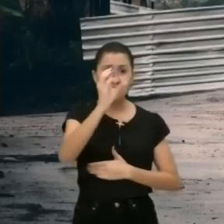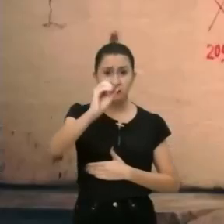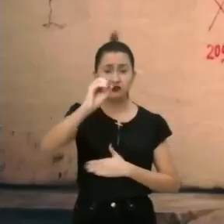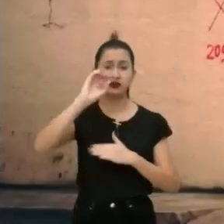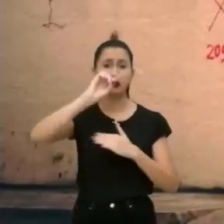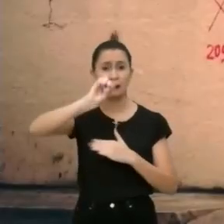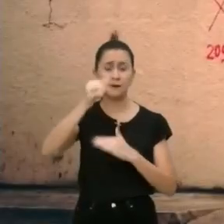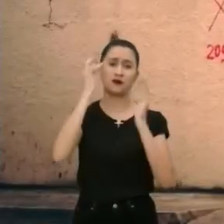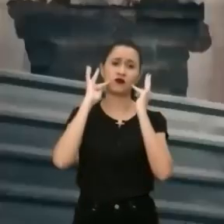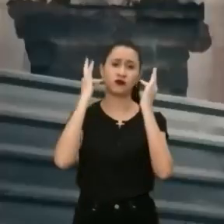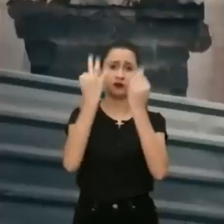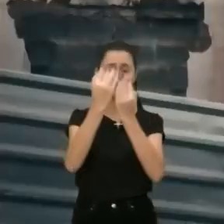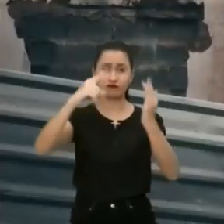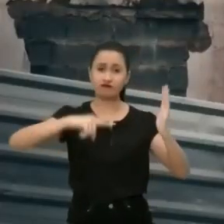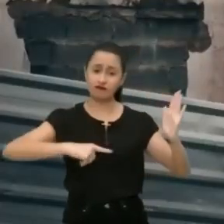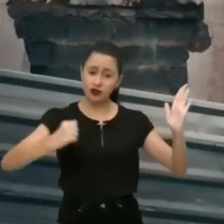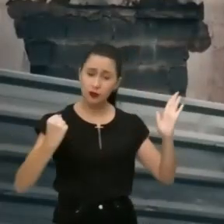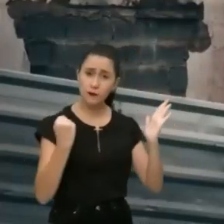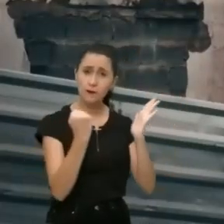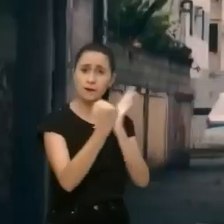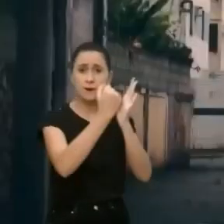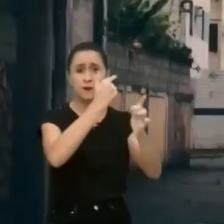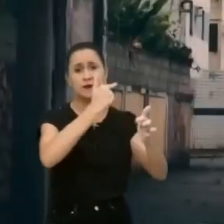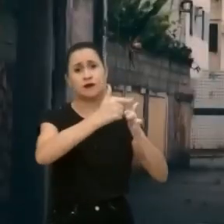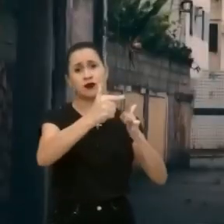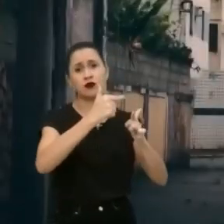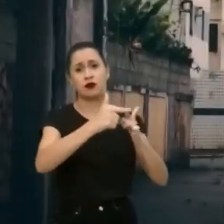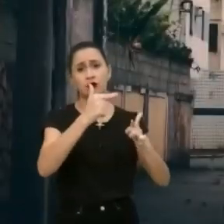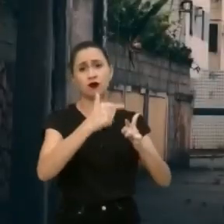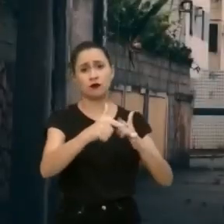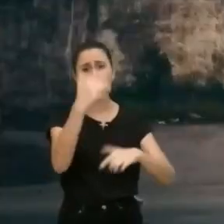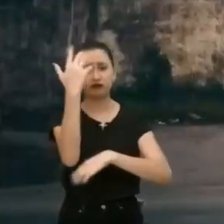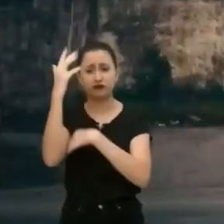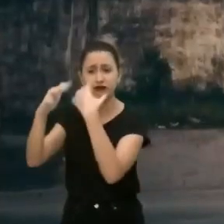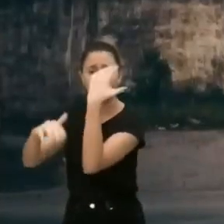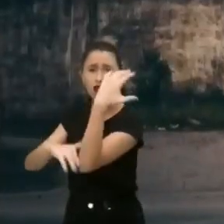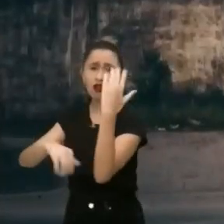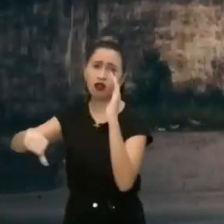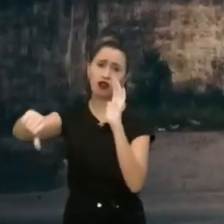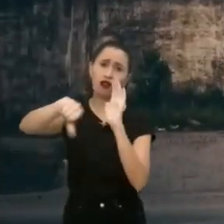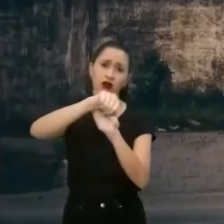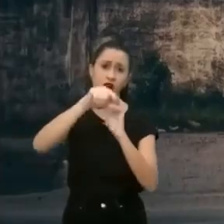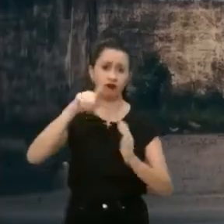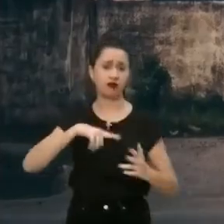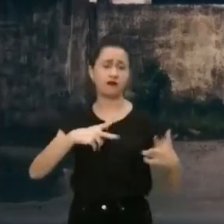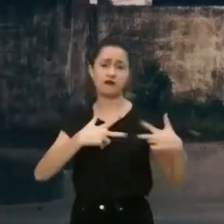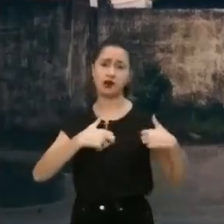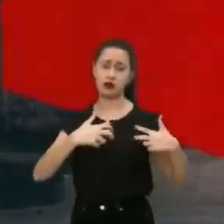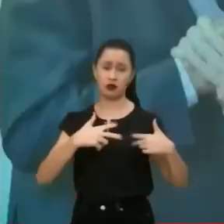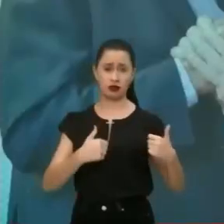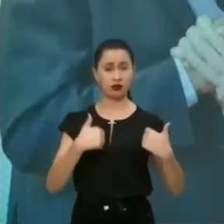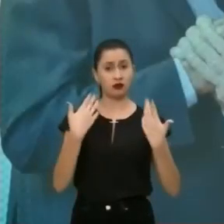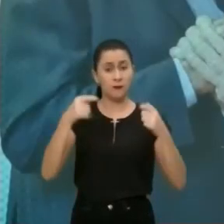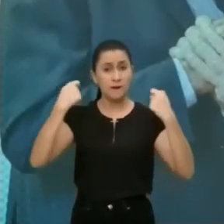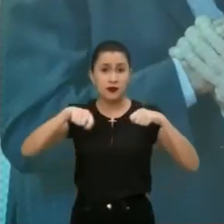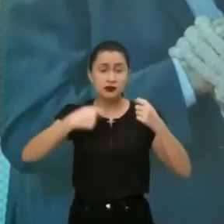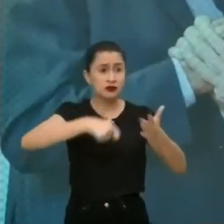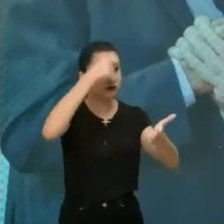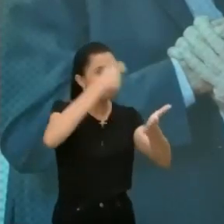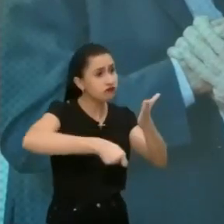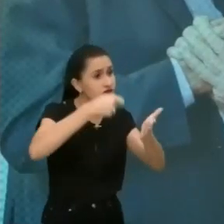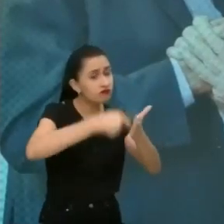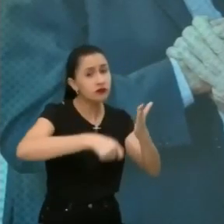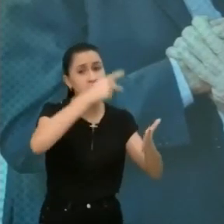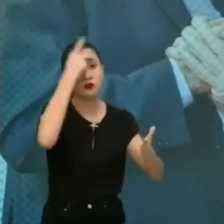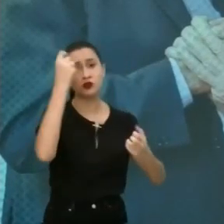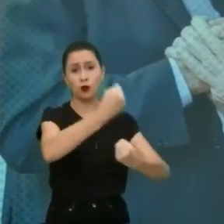60 mil famílias foram atingidas pelo descaso da Brasquenco Meio Ambiente. É preciso